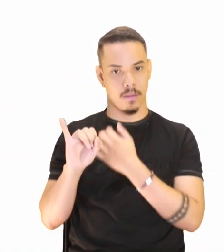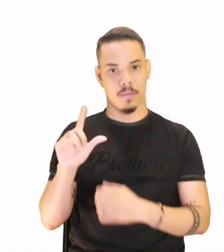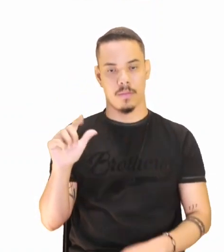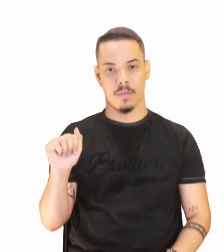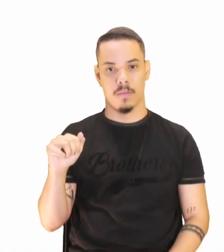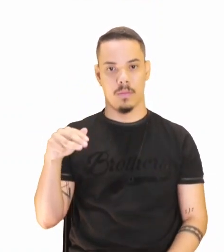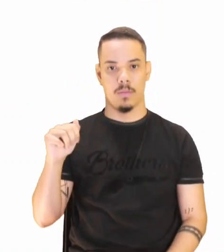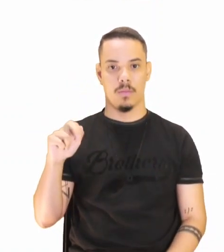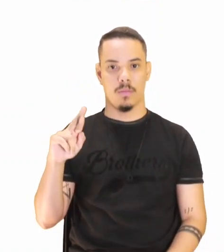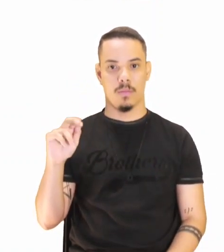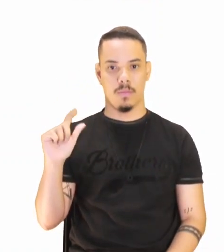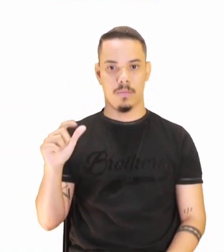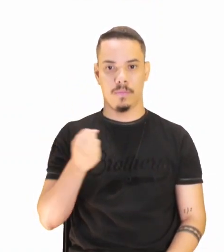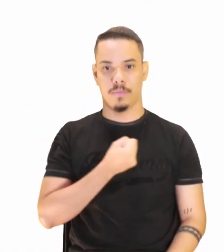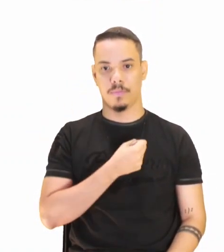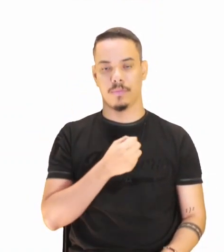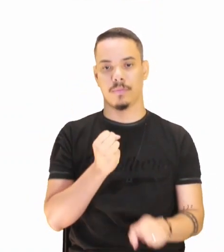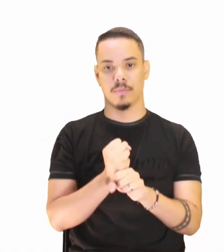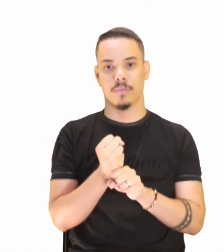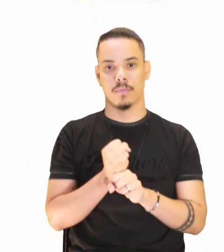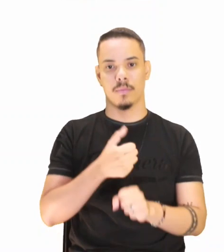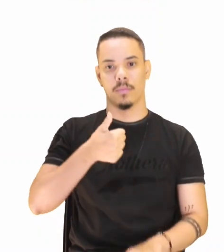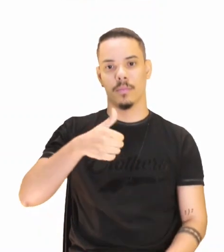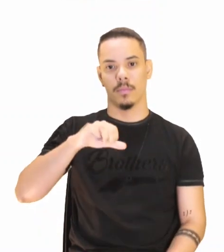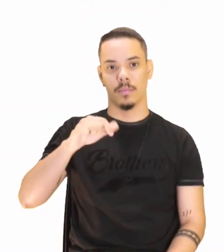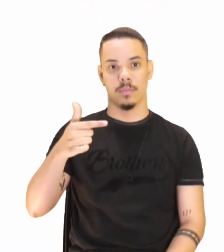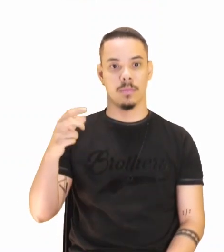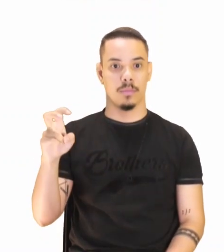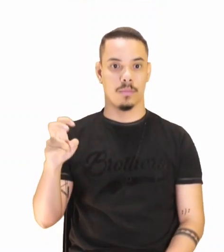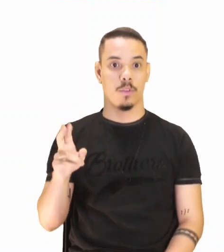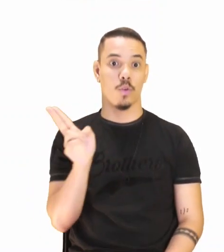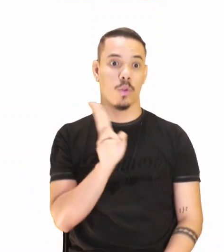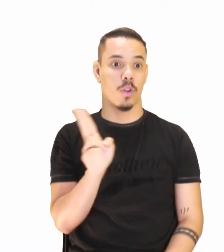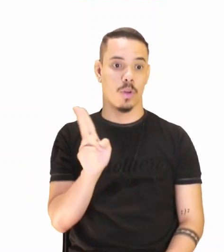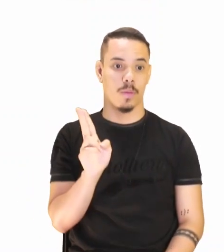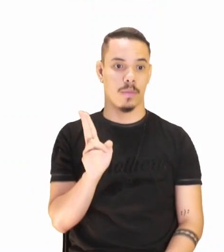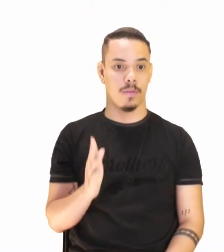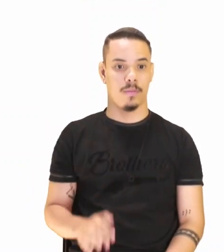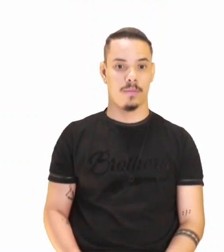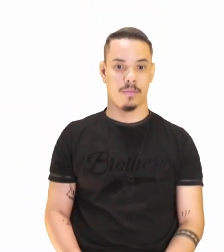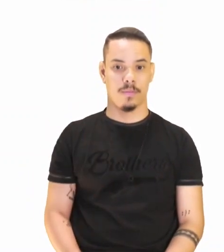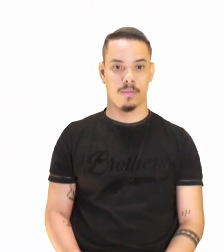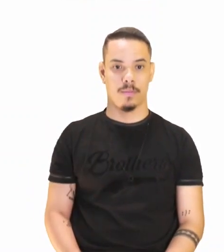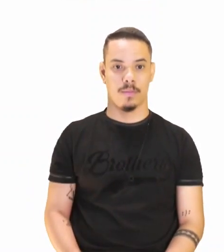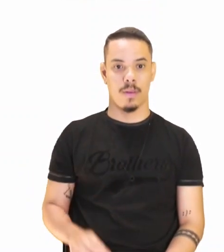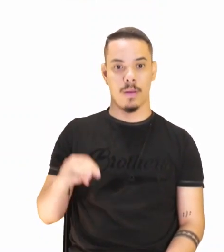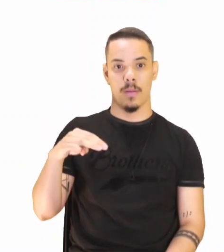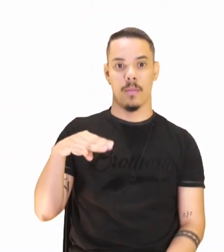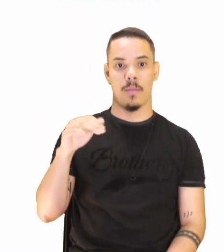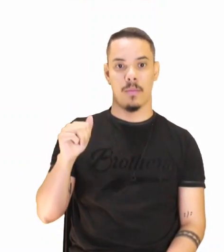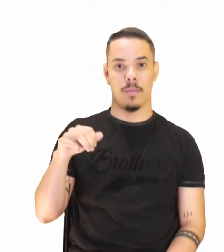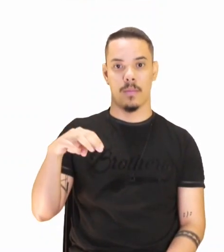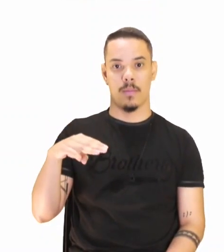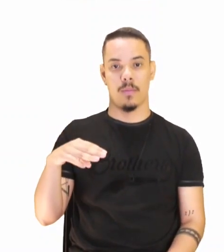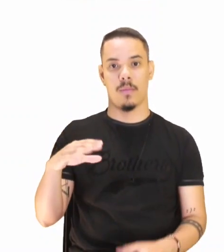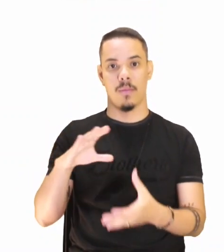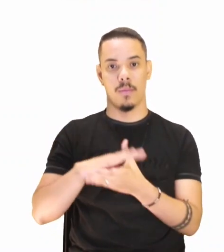1925. Olha o nome do quadro, Amadinho. O Mamoeiro.